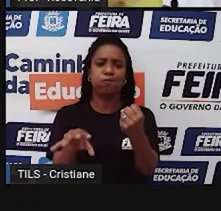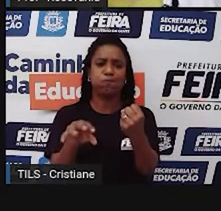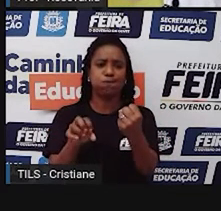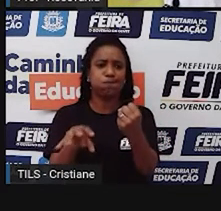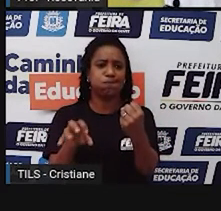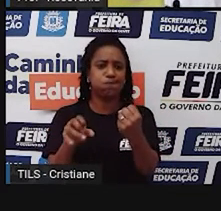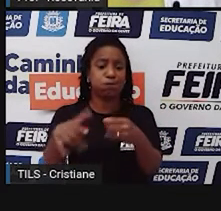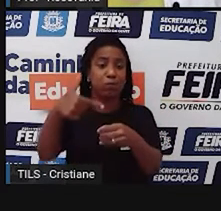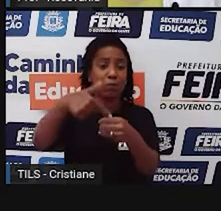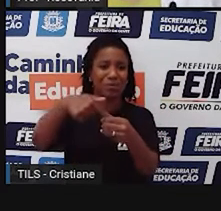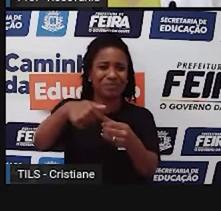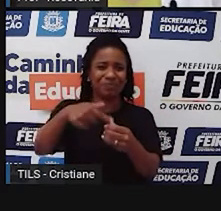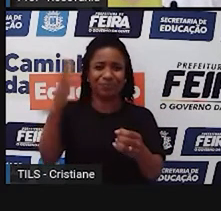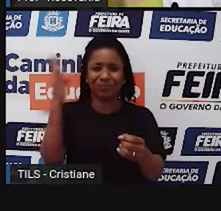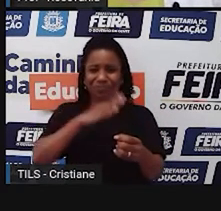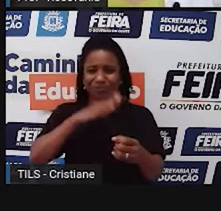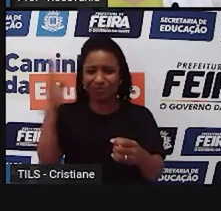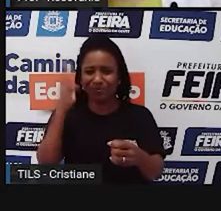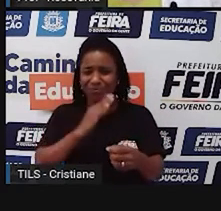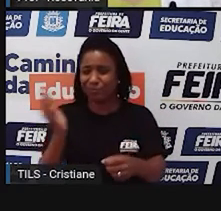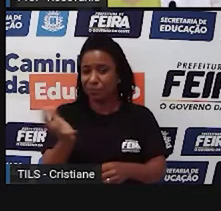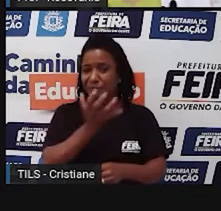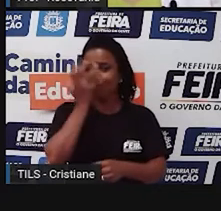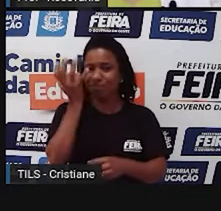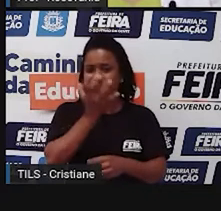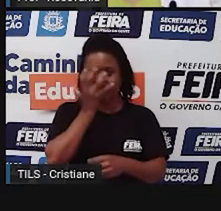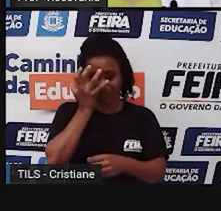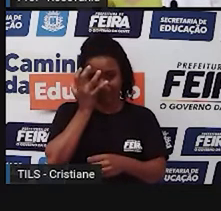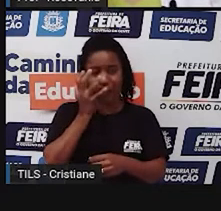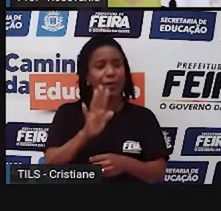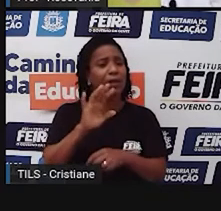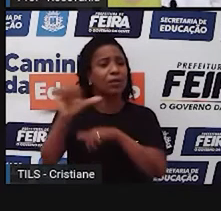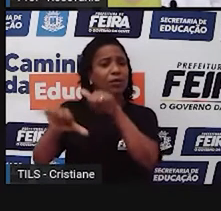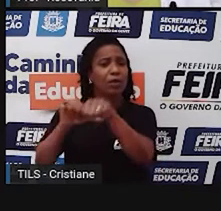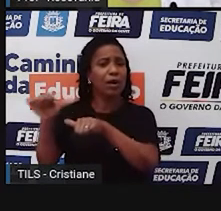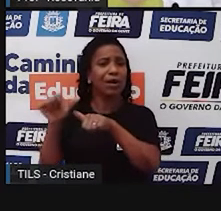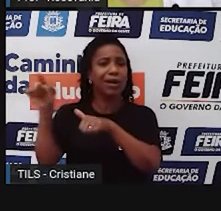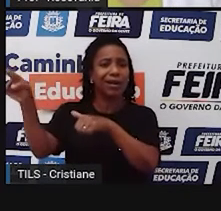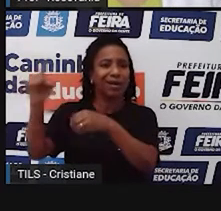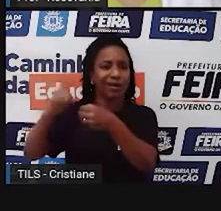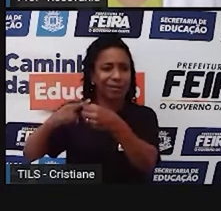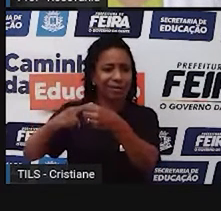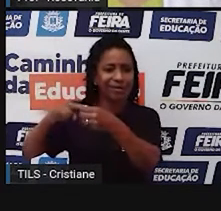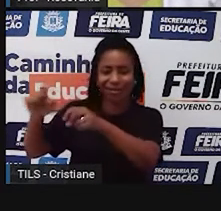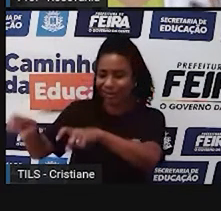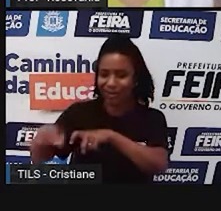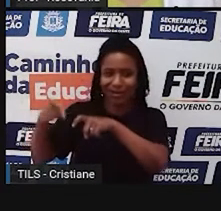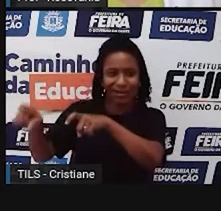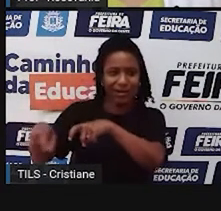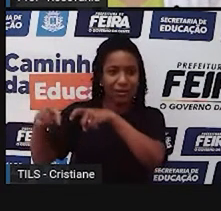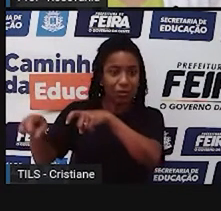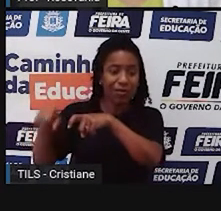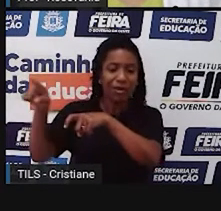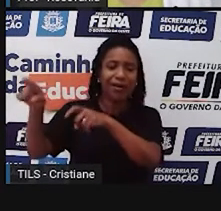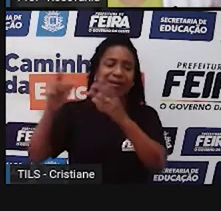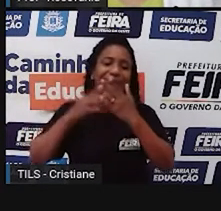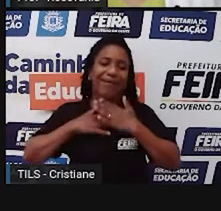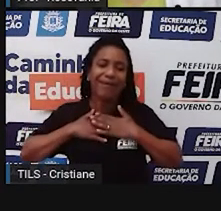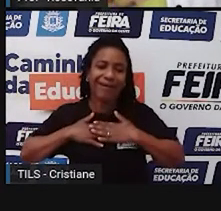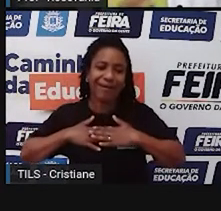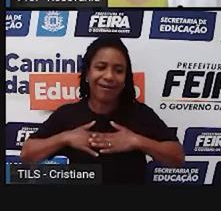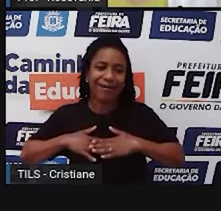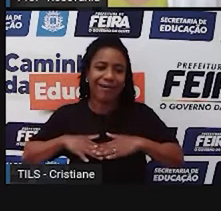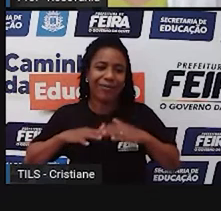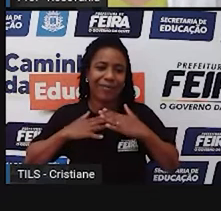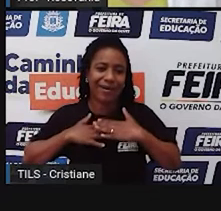Mas você não percebe tanto assim o barulho, alteração, né, da própria agitação da cidade ali. Então,